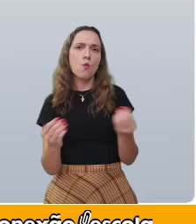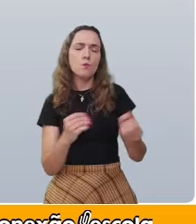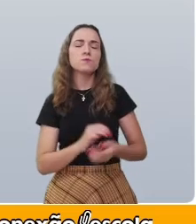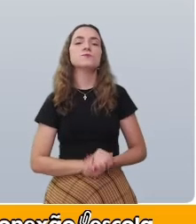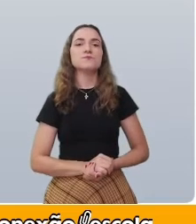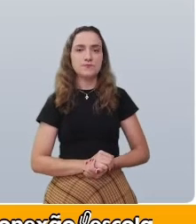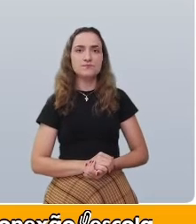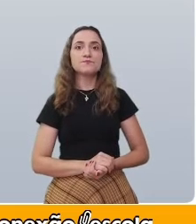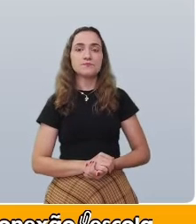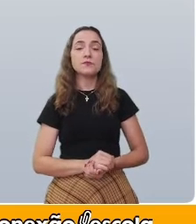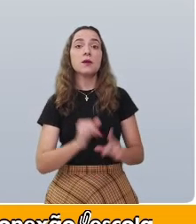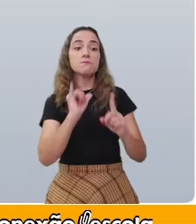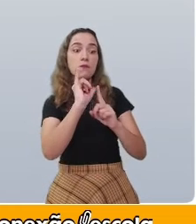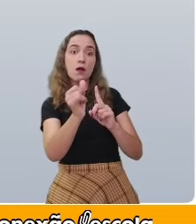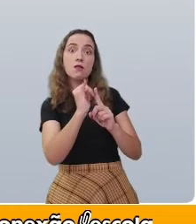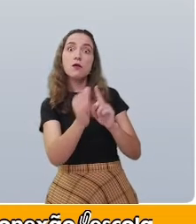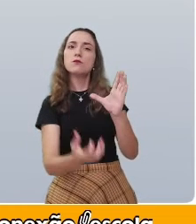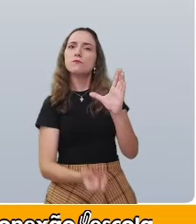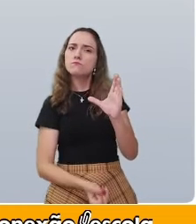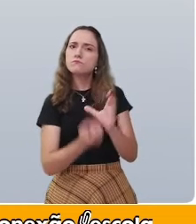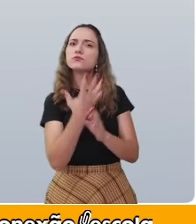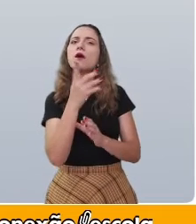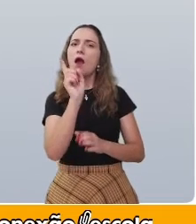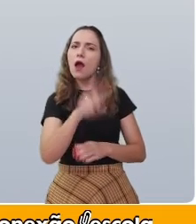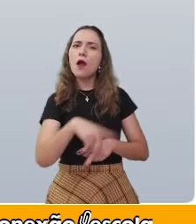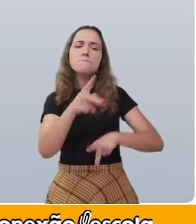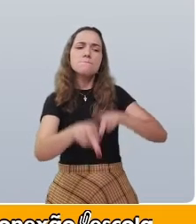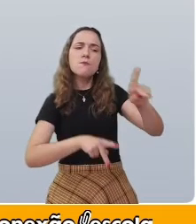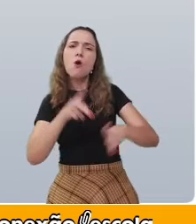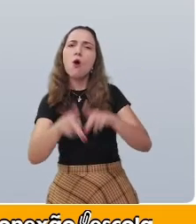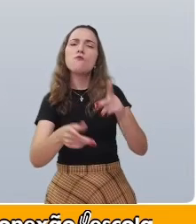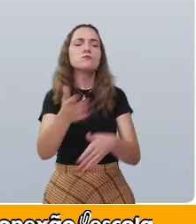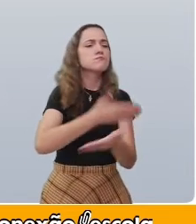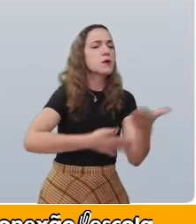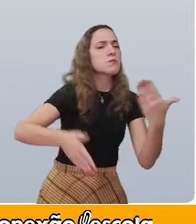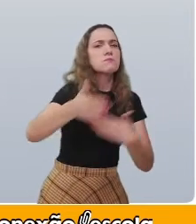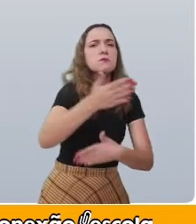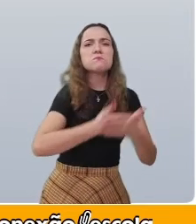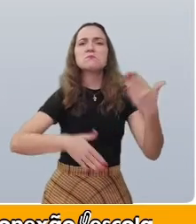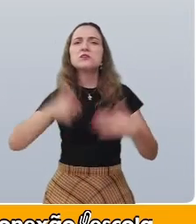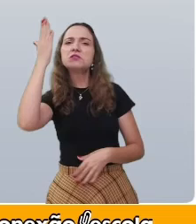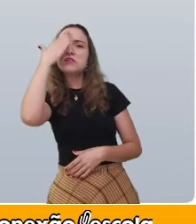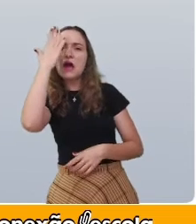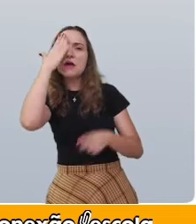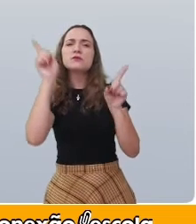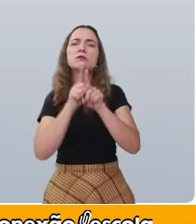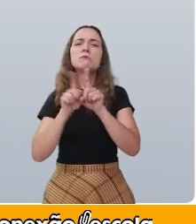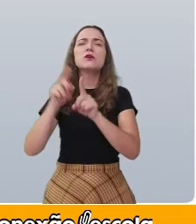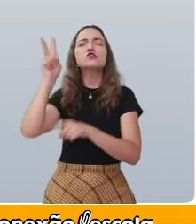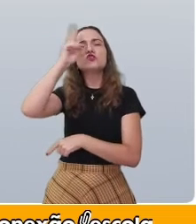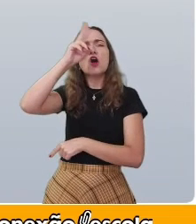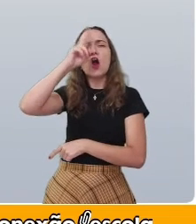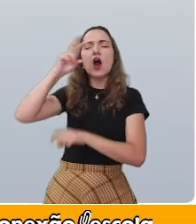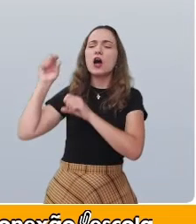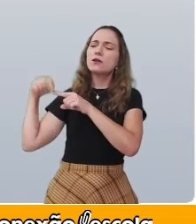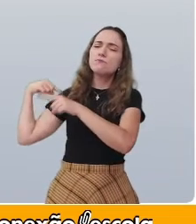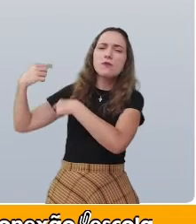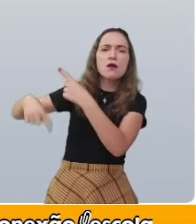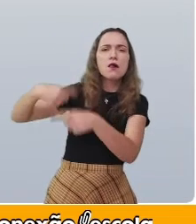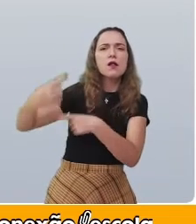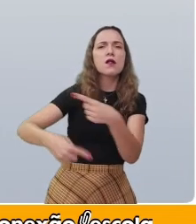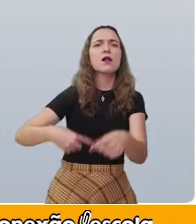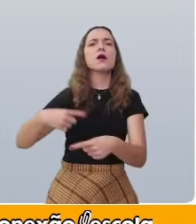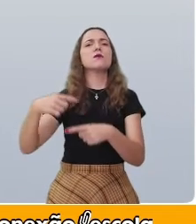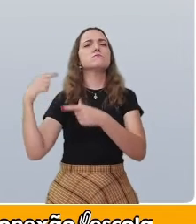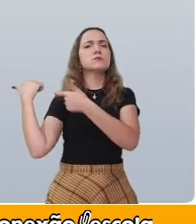As parlendas surgiram da sabedoria popular e da história das tradições populares do Brasil